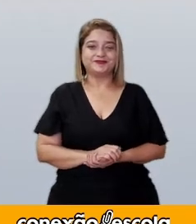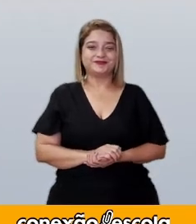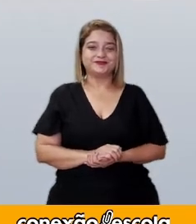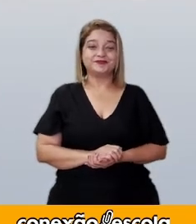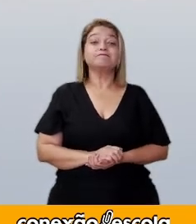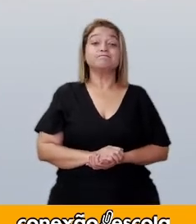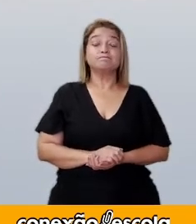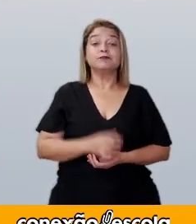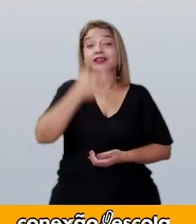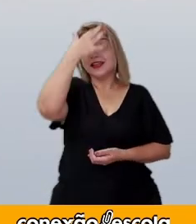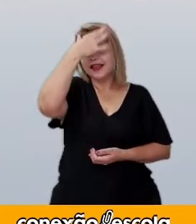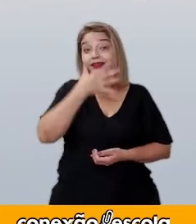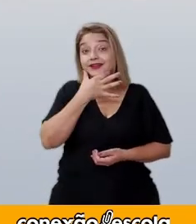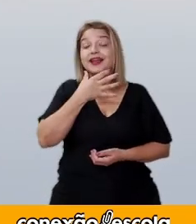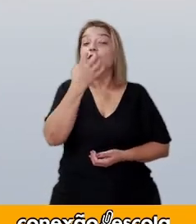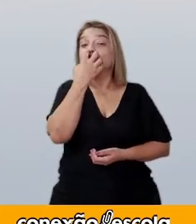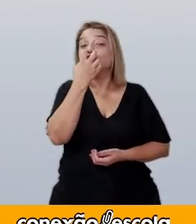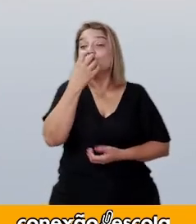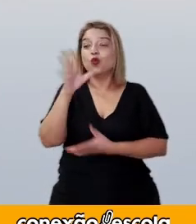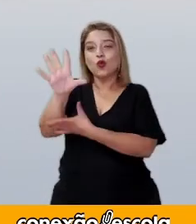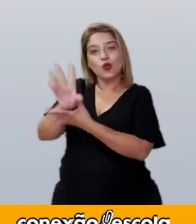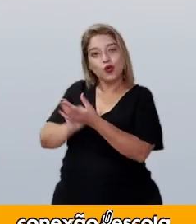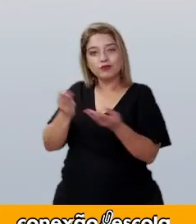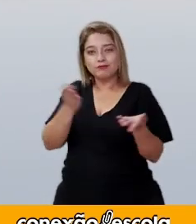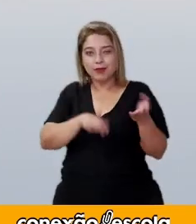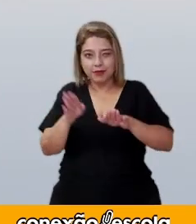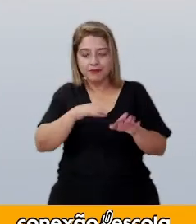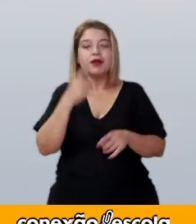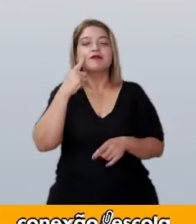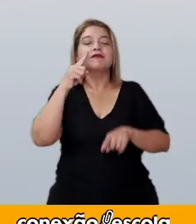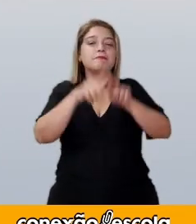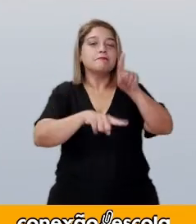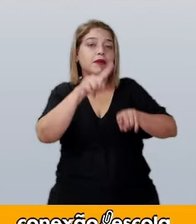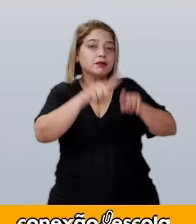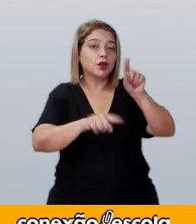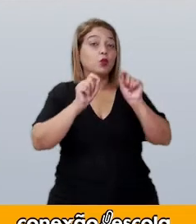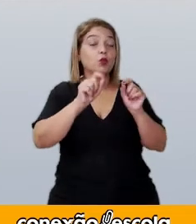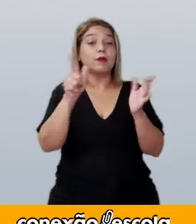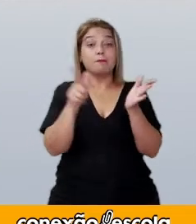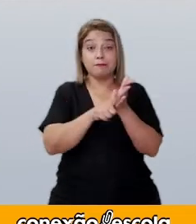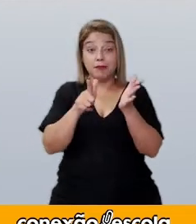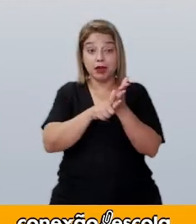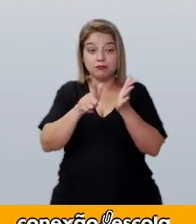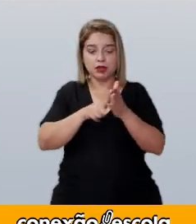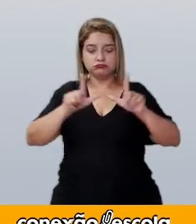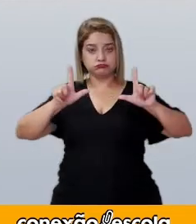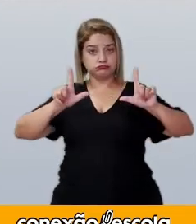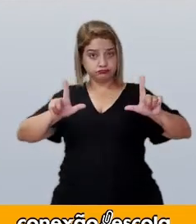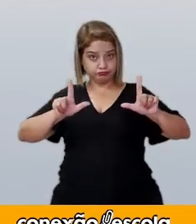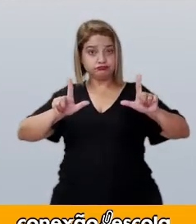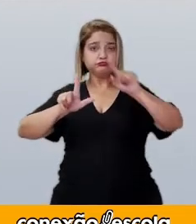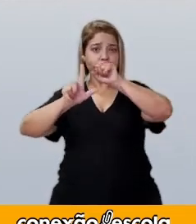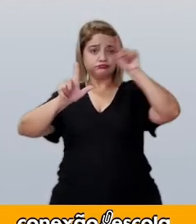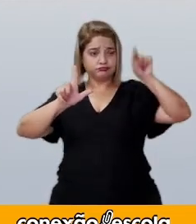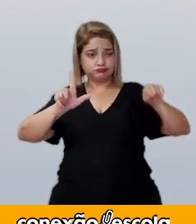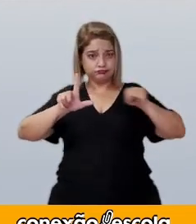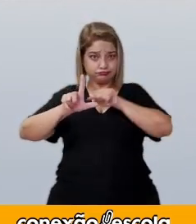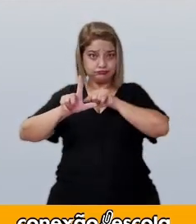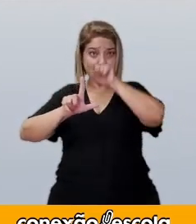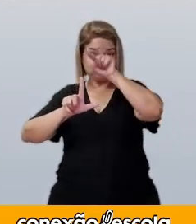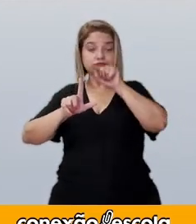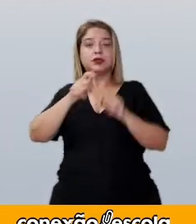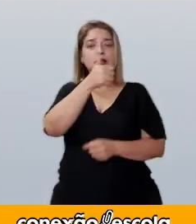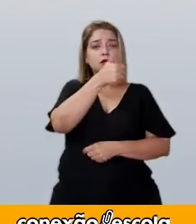Carinha de cachorro. Materiais. Um pedaço quadrado de papel